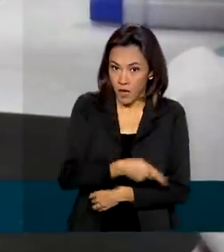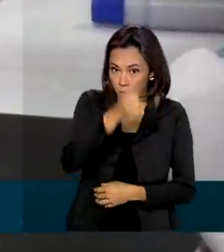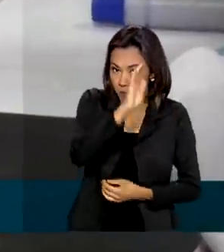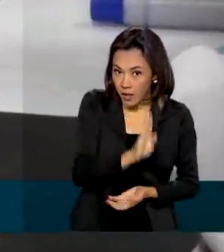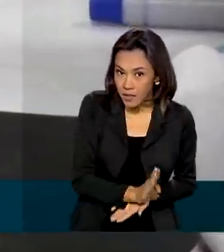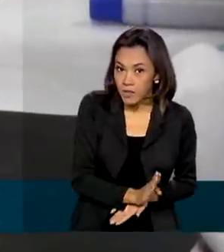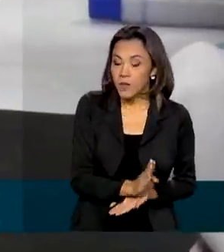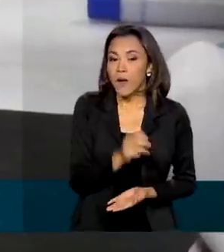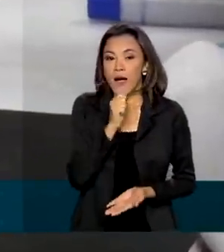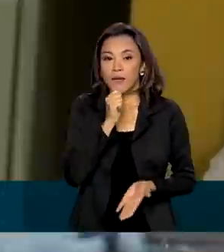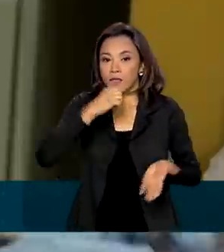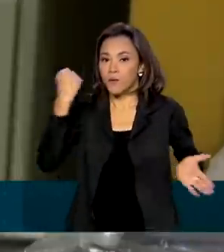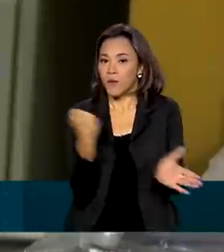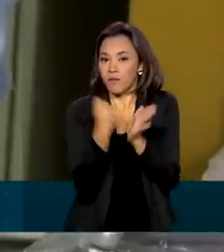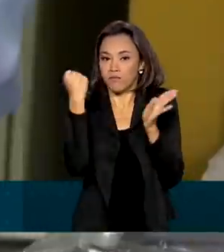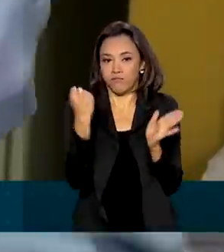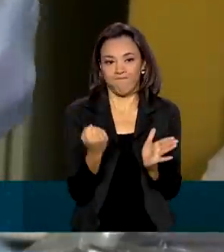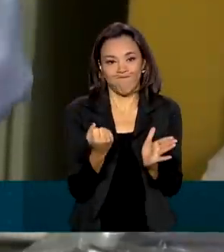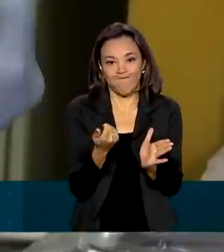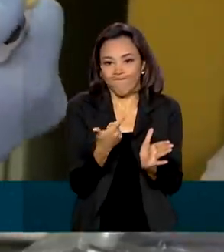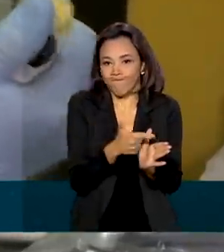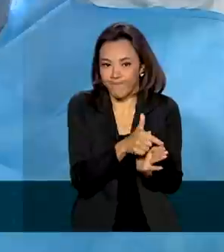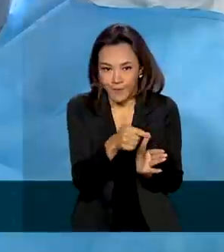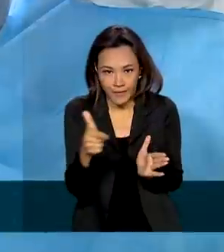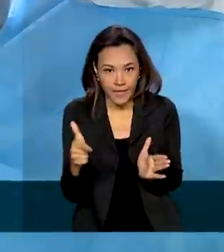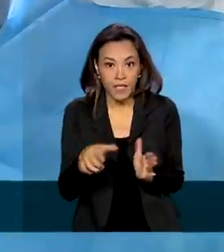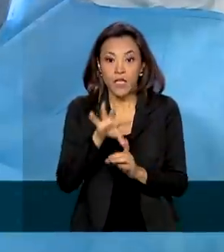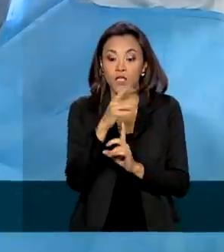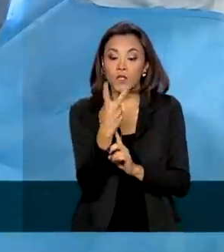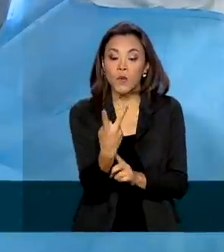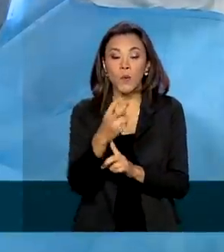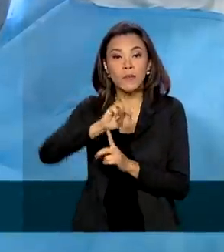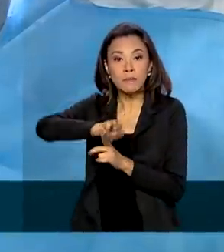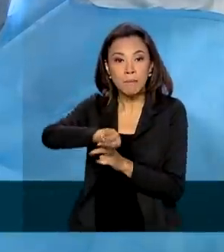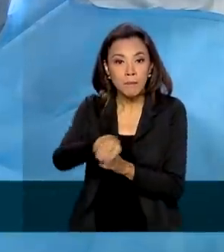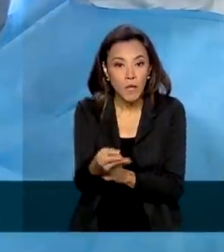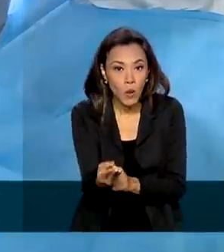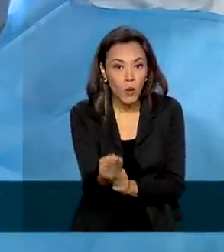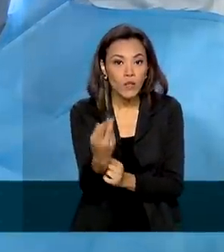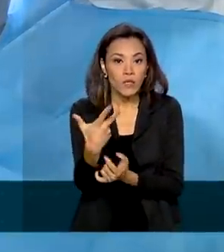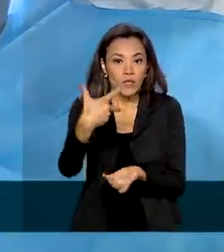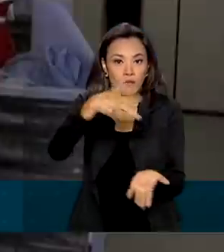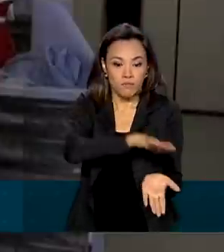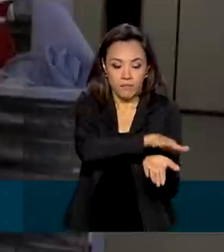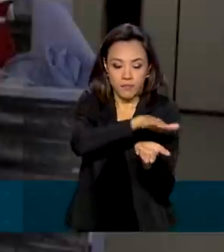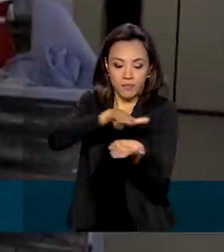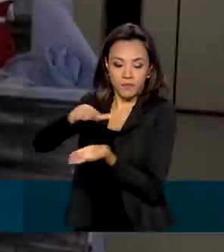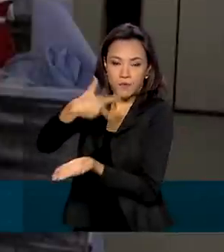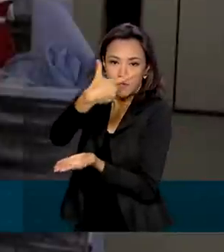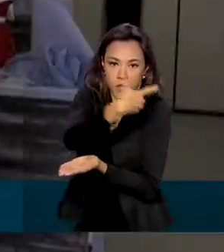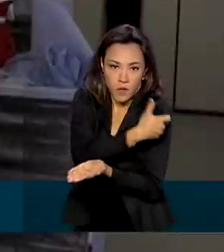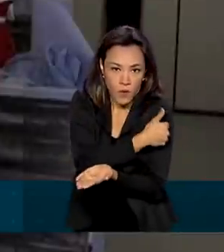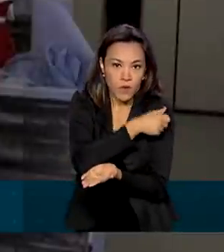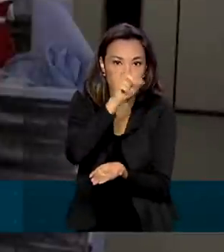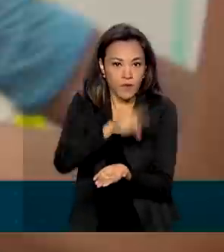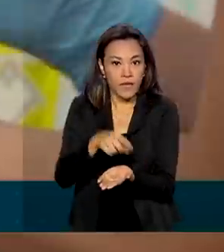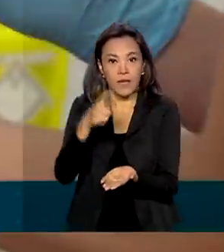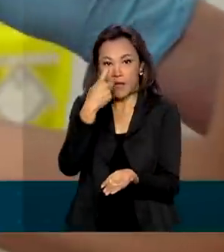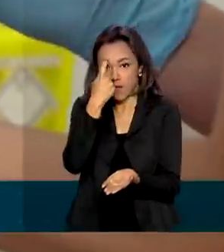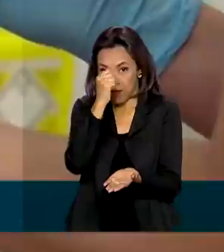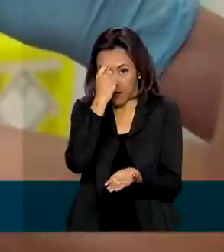país, nem o registro sanitário. 2 milhões de doses serão importados da Índia, cujo laboratório